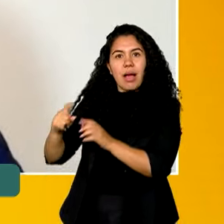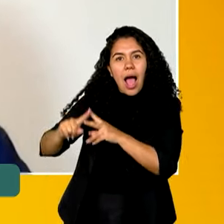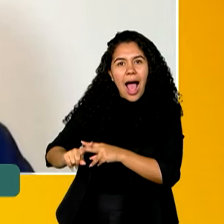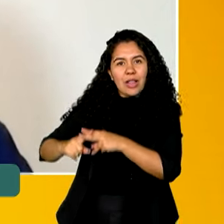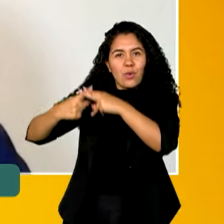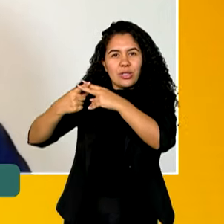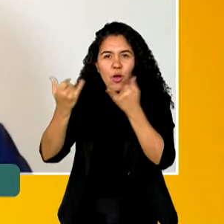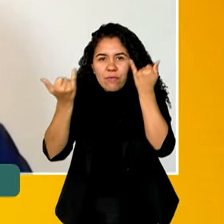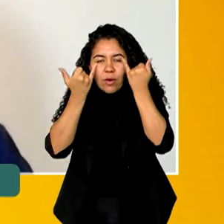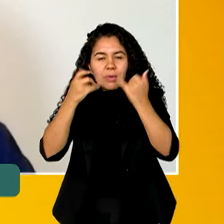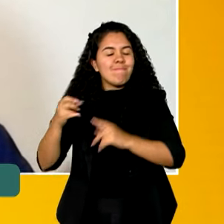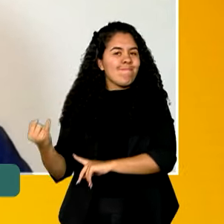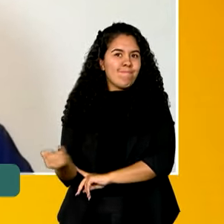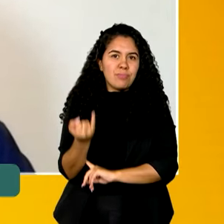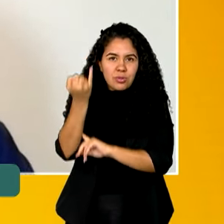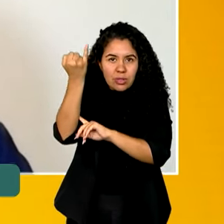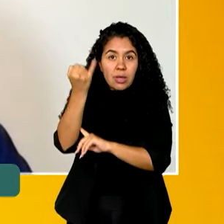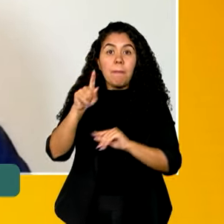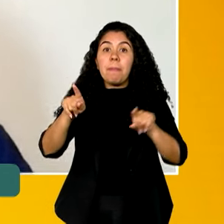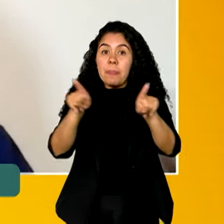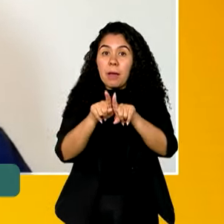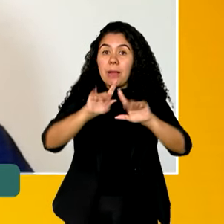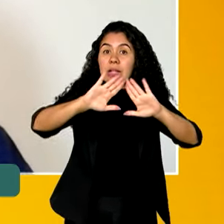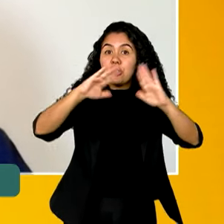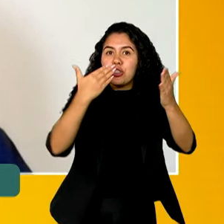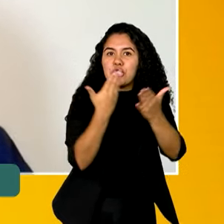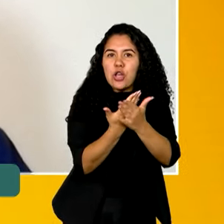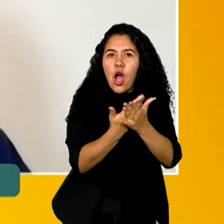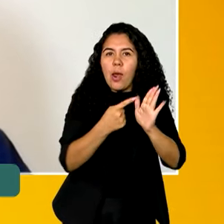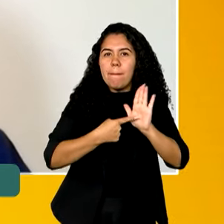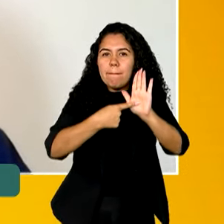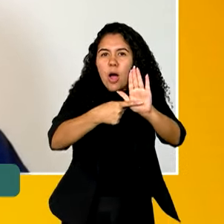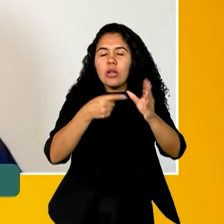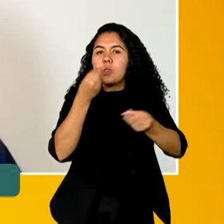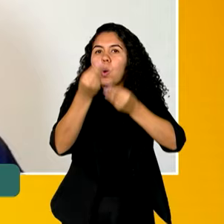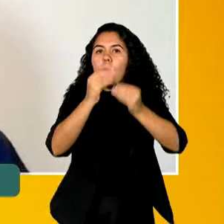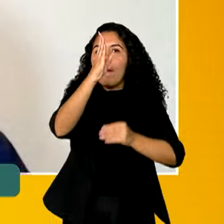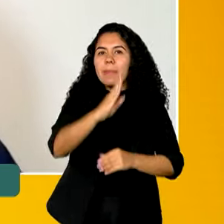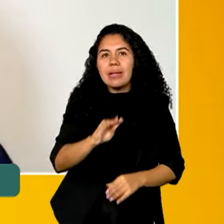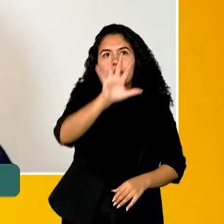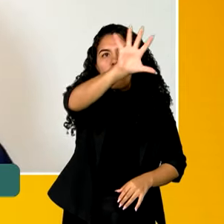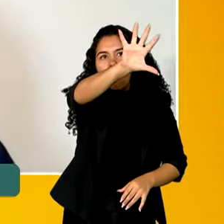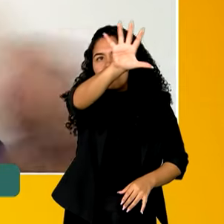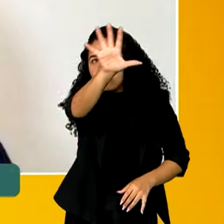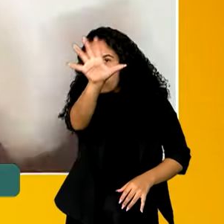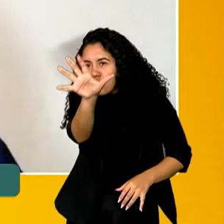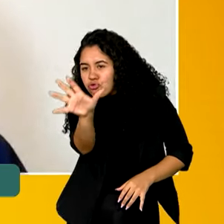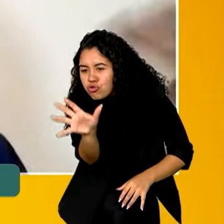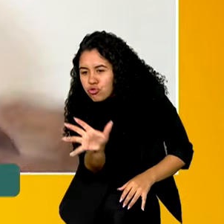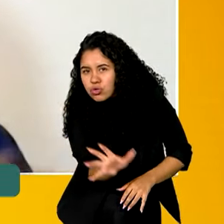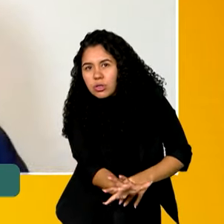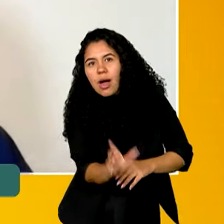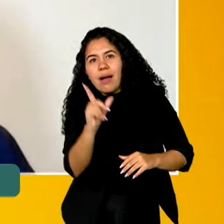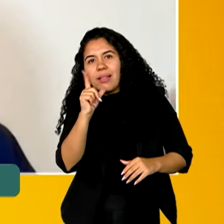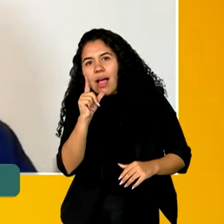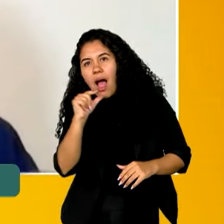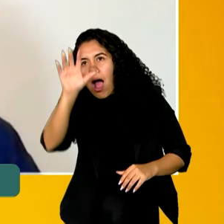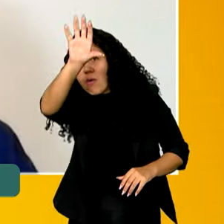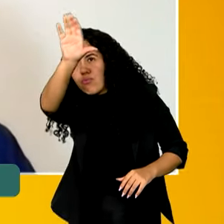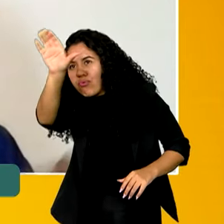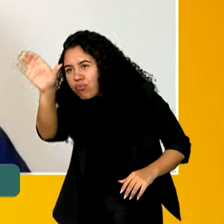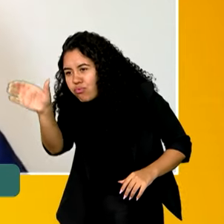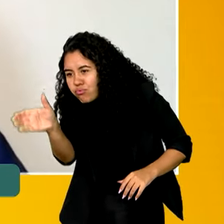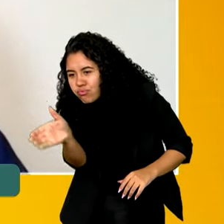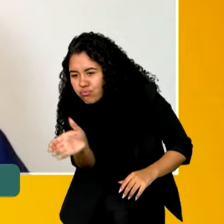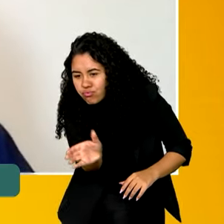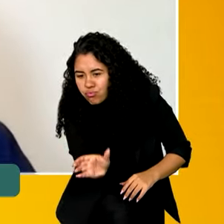partir de agora, inclusive os mapas escolares vão estar mostrando o Brasil, não só como a gente conhece a parte de território